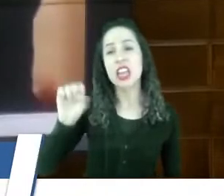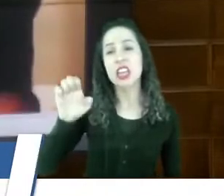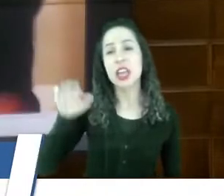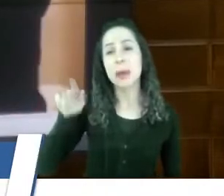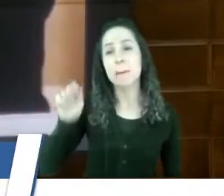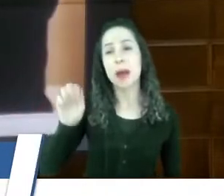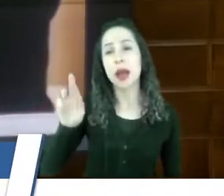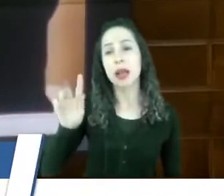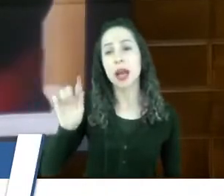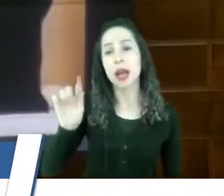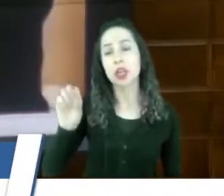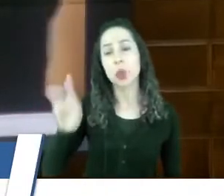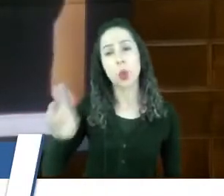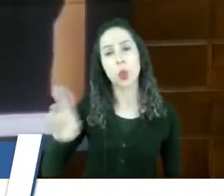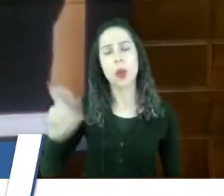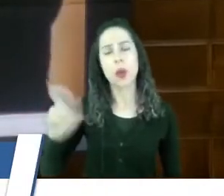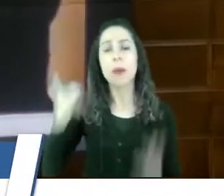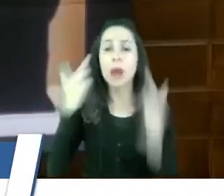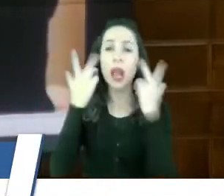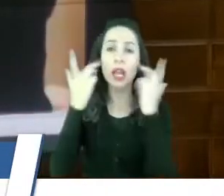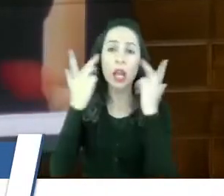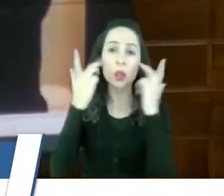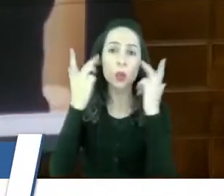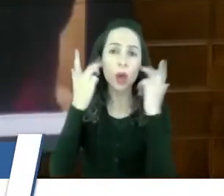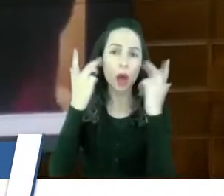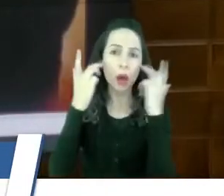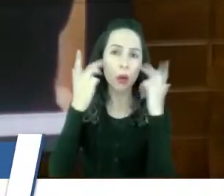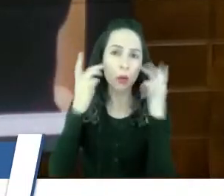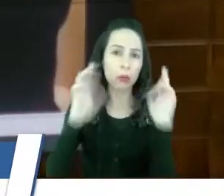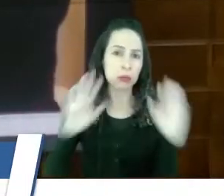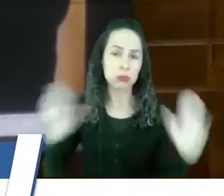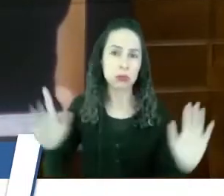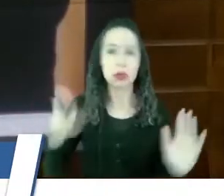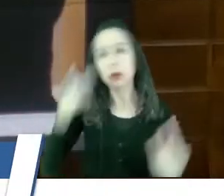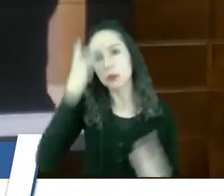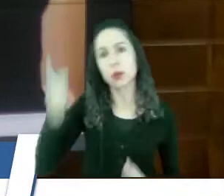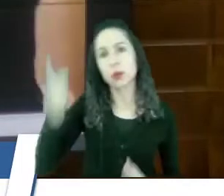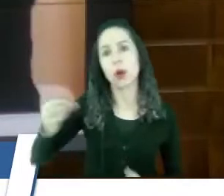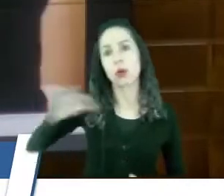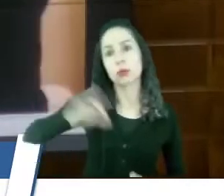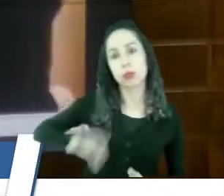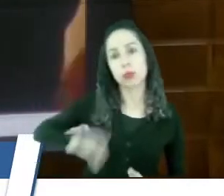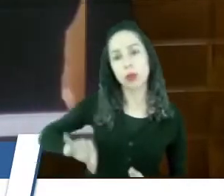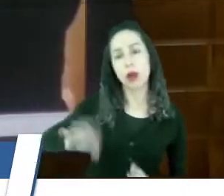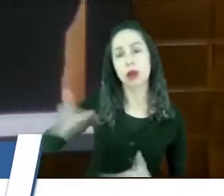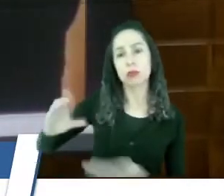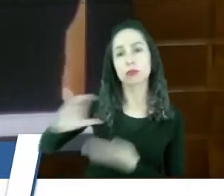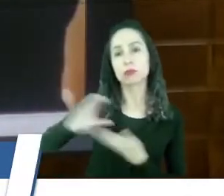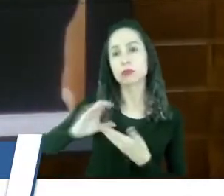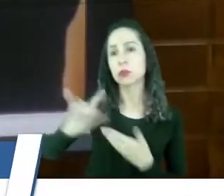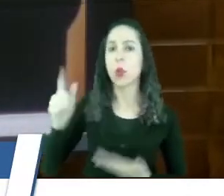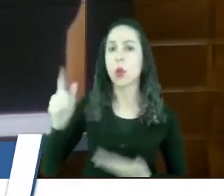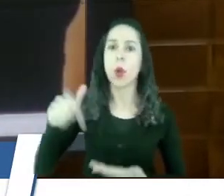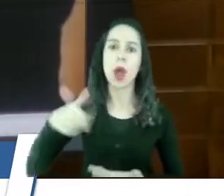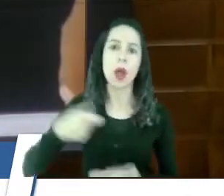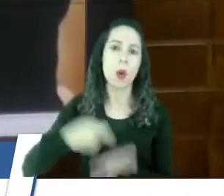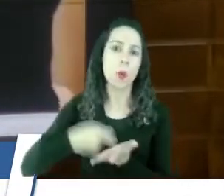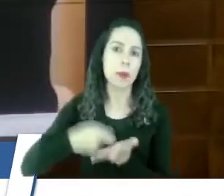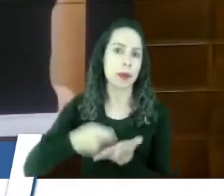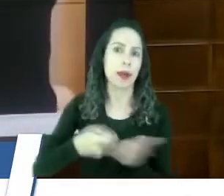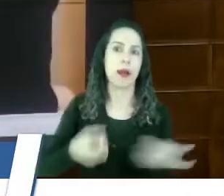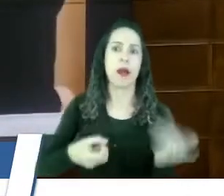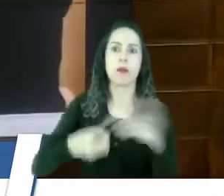porque ela é natural que ninguém recebeu de boa fé não está mesmo obrigado a devolver.